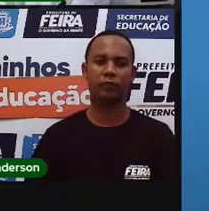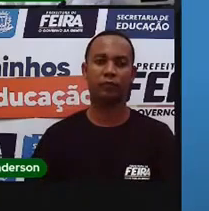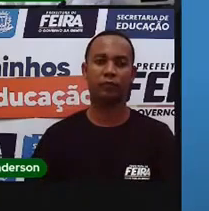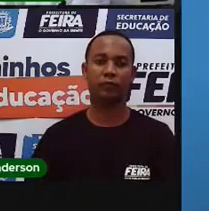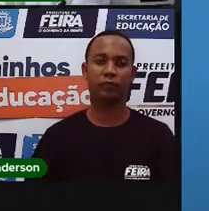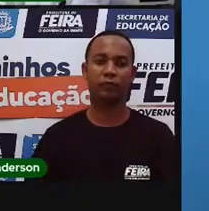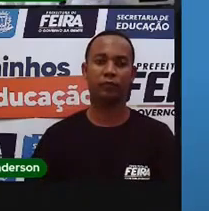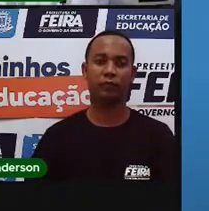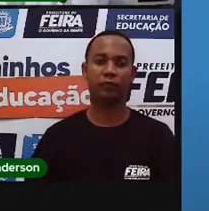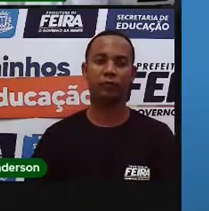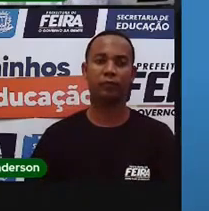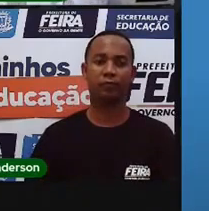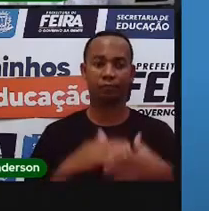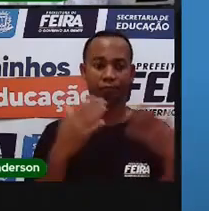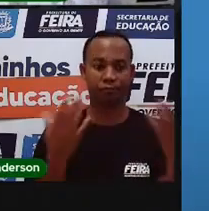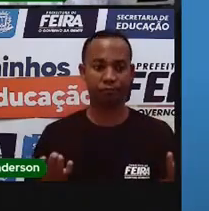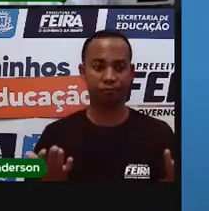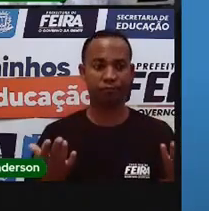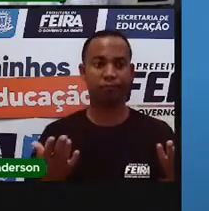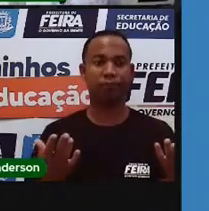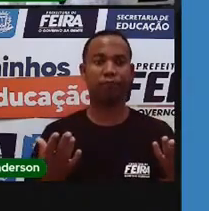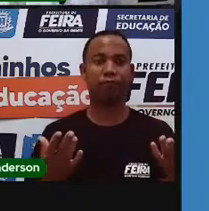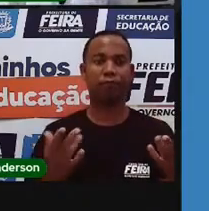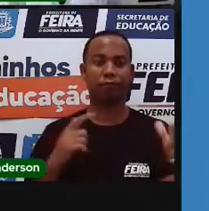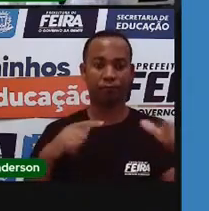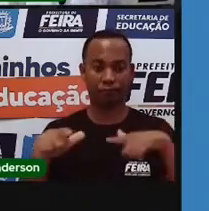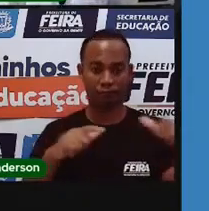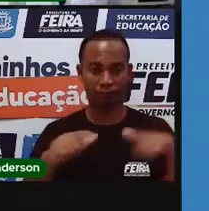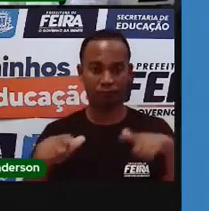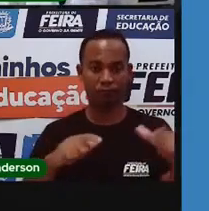Os serviços públicos.